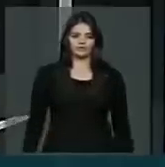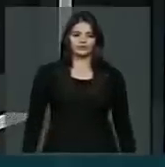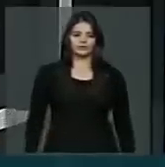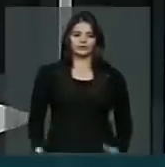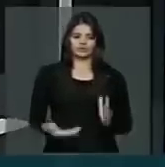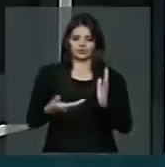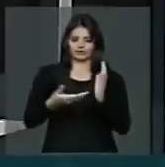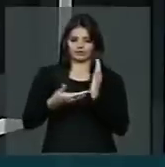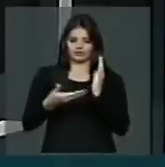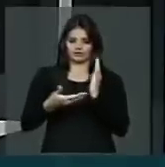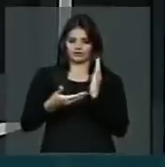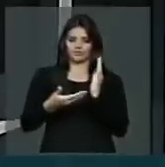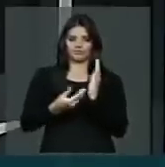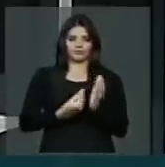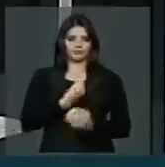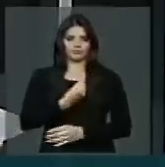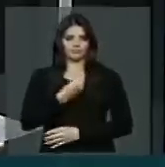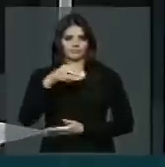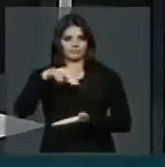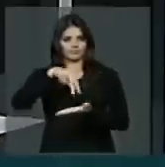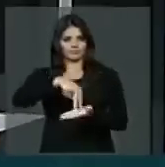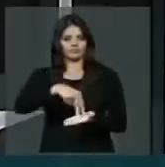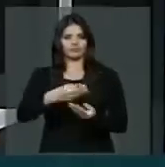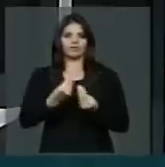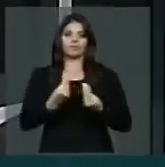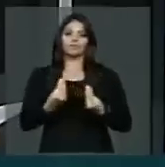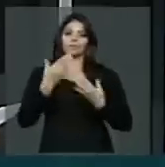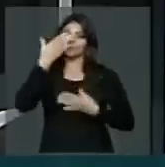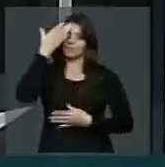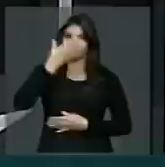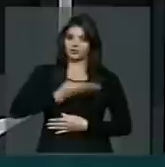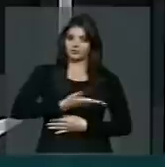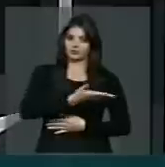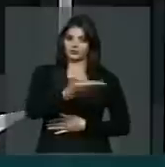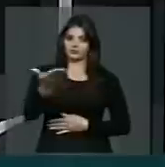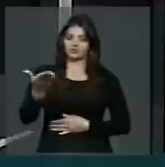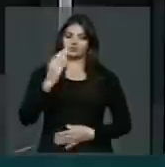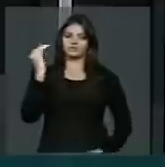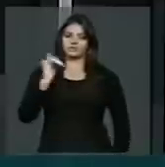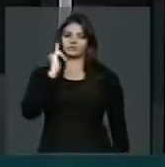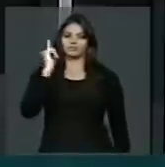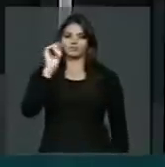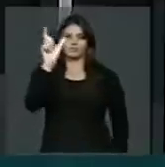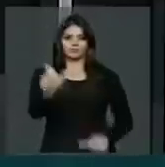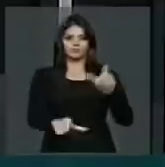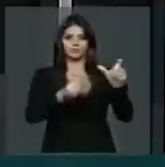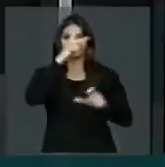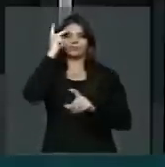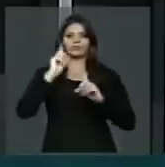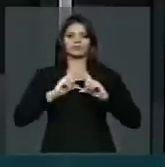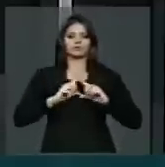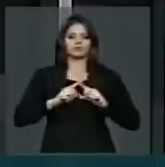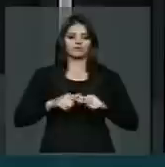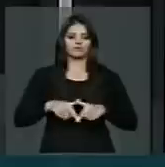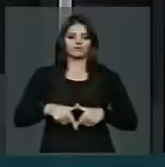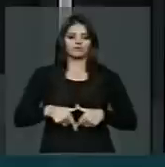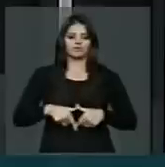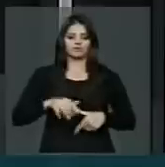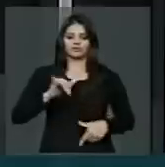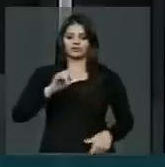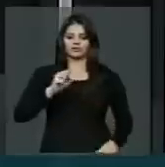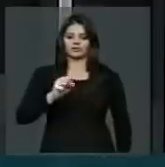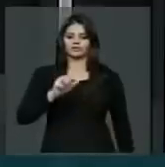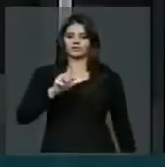Câmara dos Deputados, na presença de importantes autoridades islâmicas, de